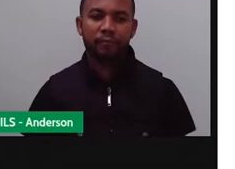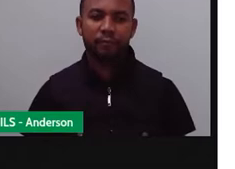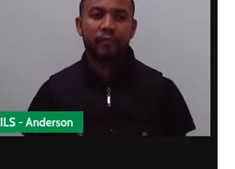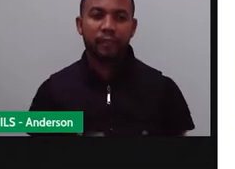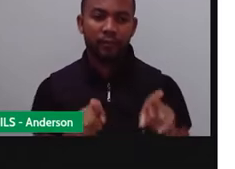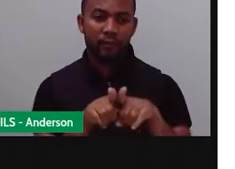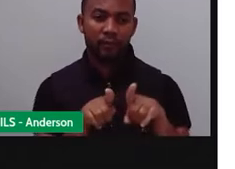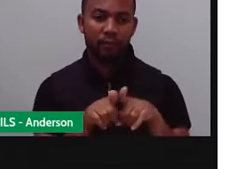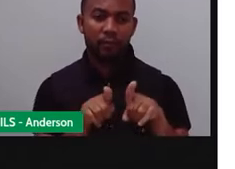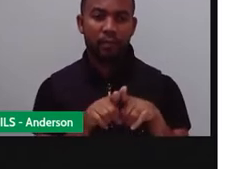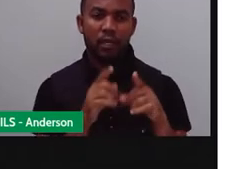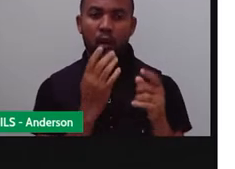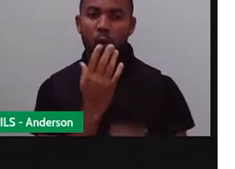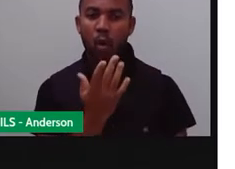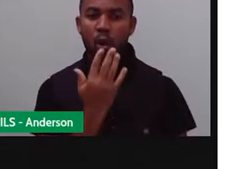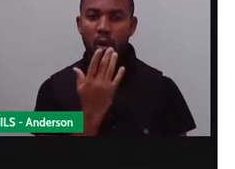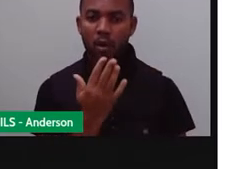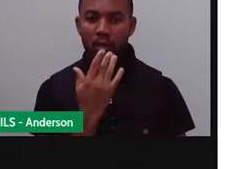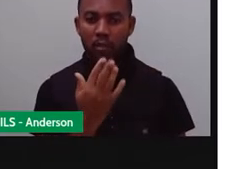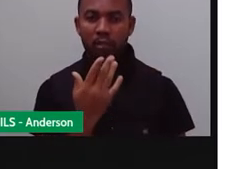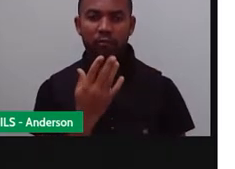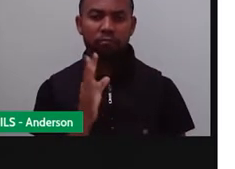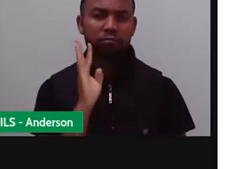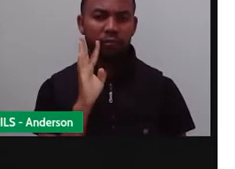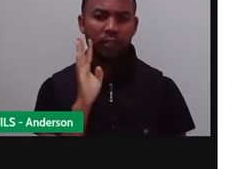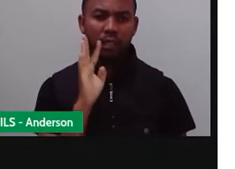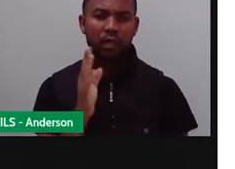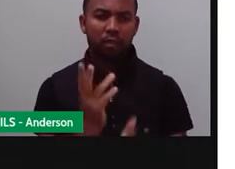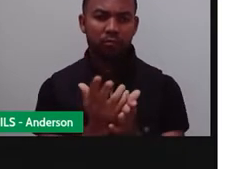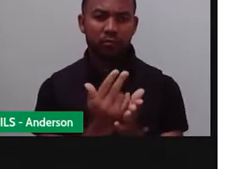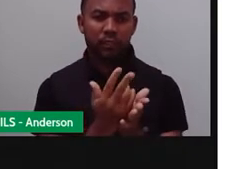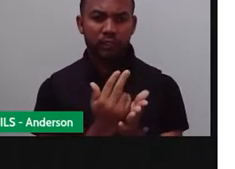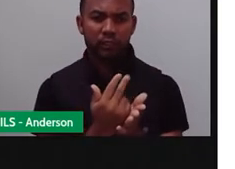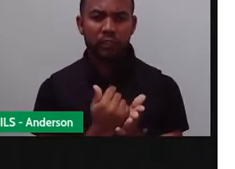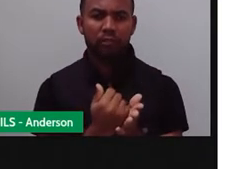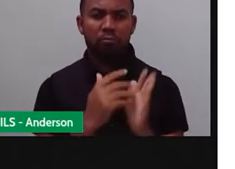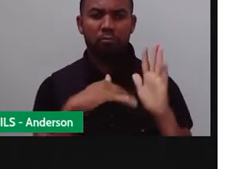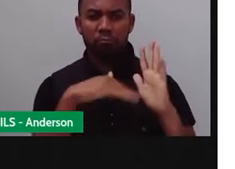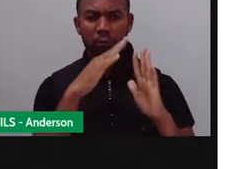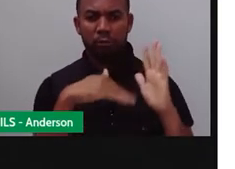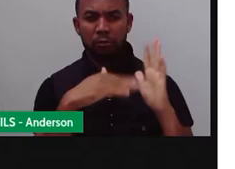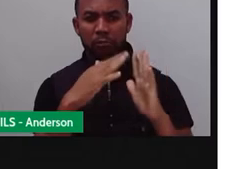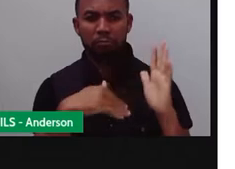Também muito colorido, super bem desenhado, bem pintadinho.